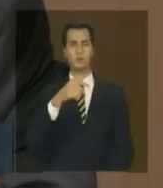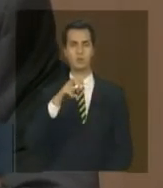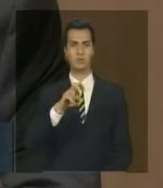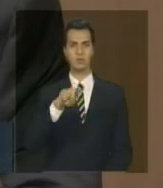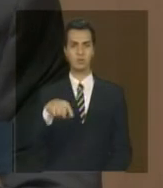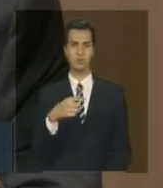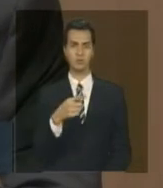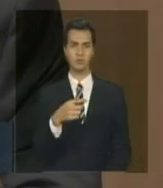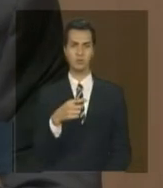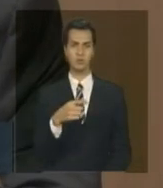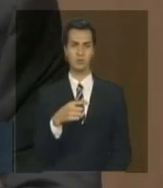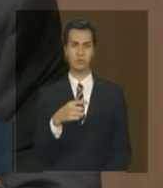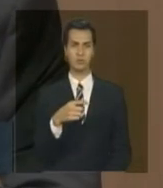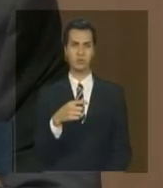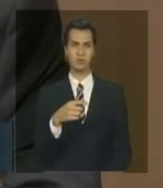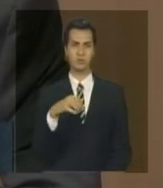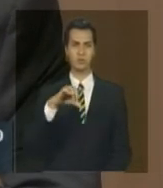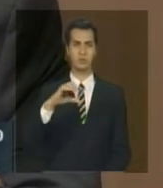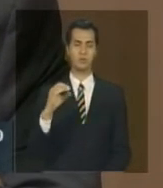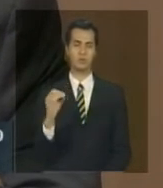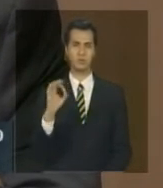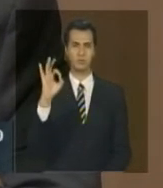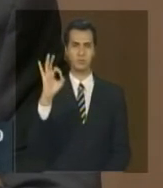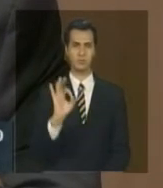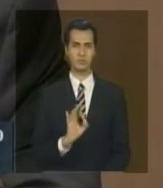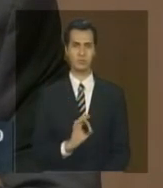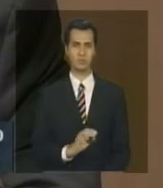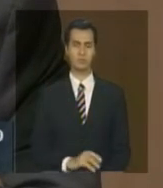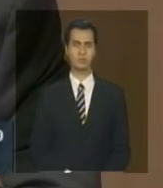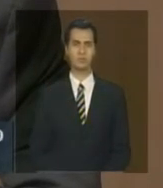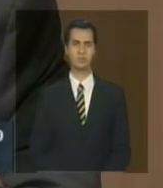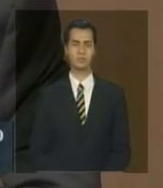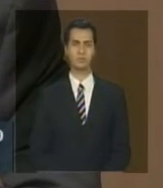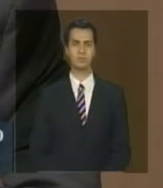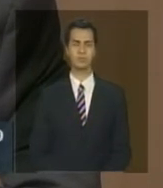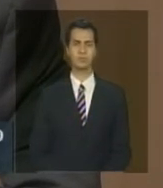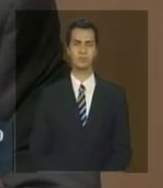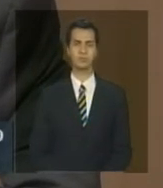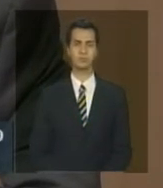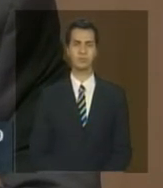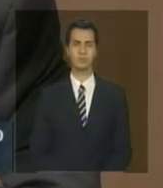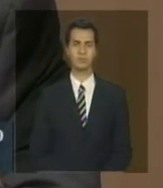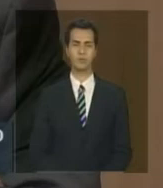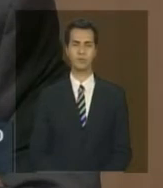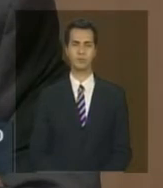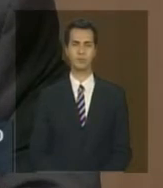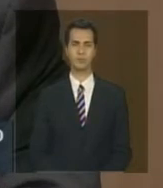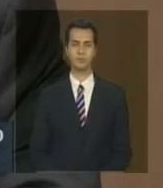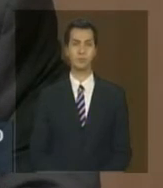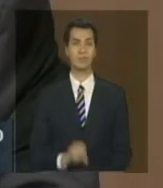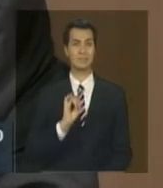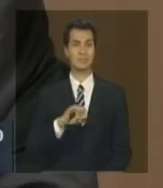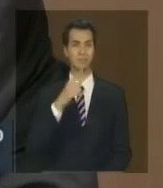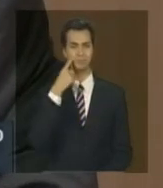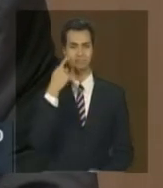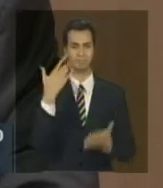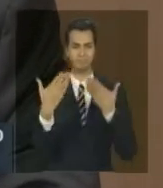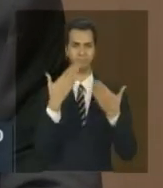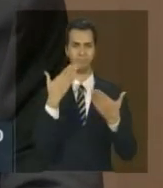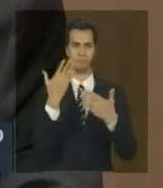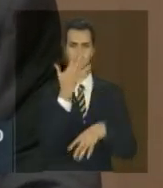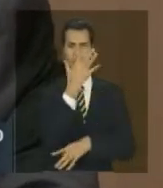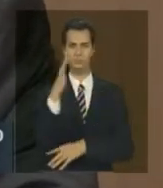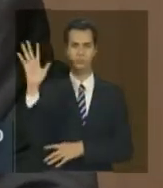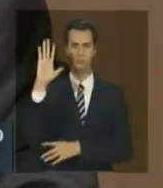,90% a taxa se a gente olha a taxa média de supressão